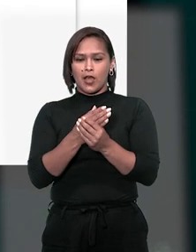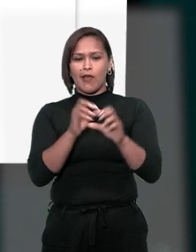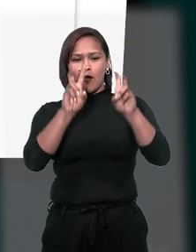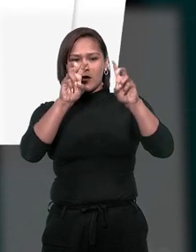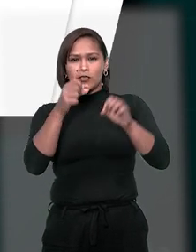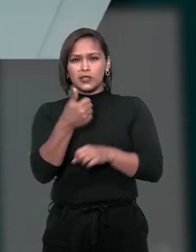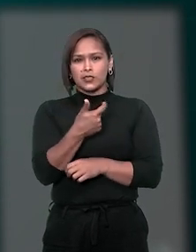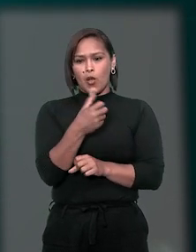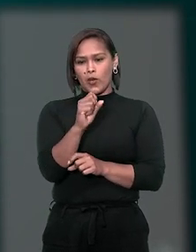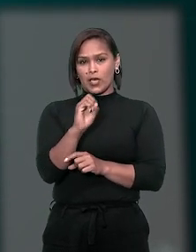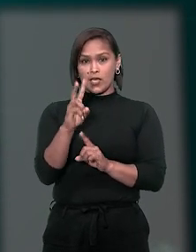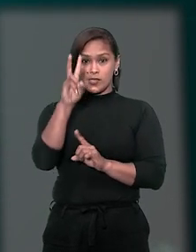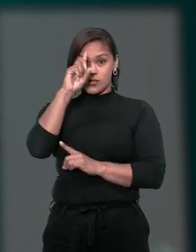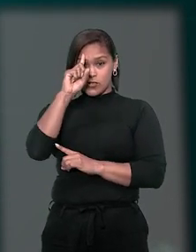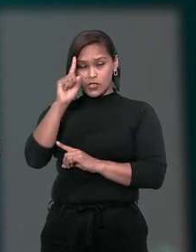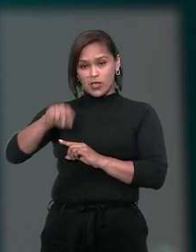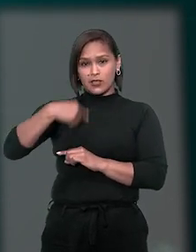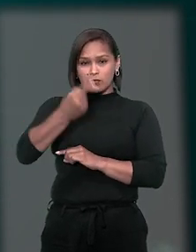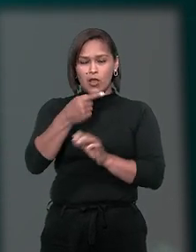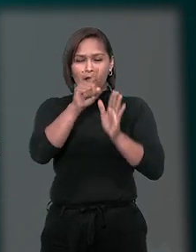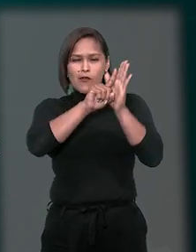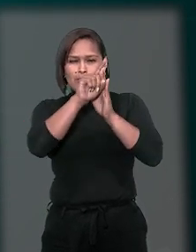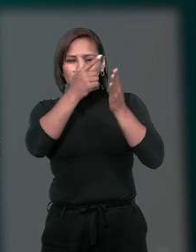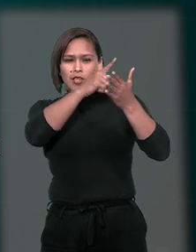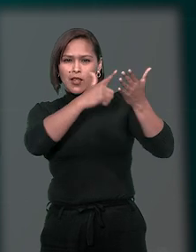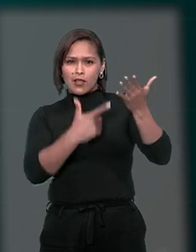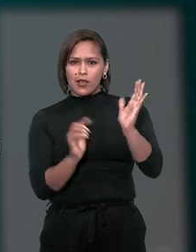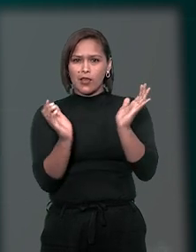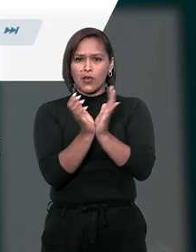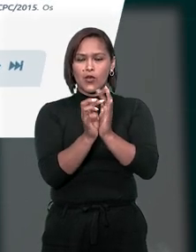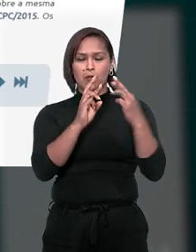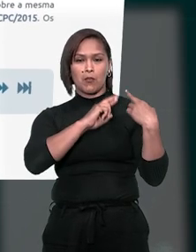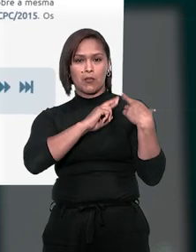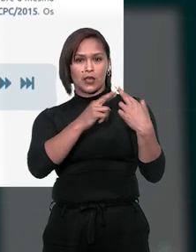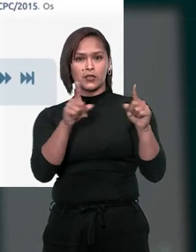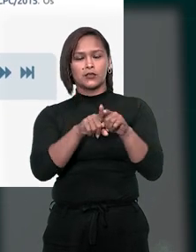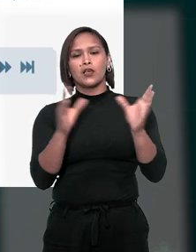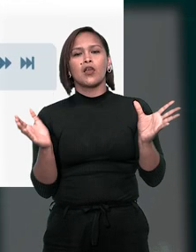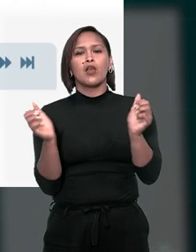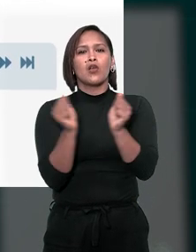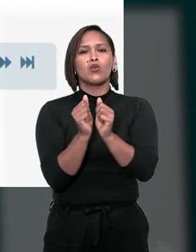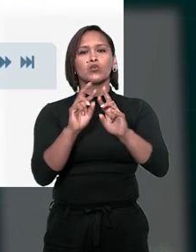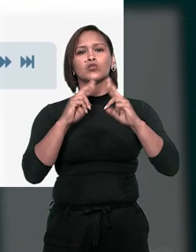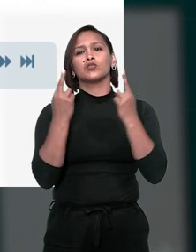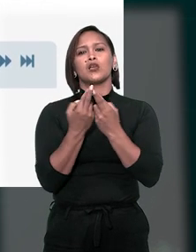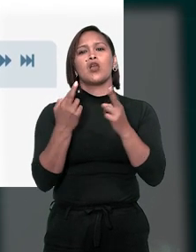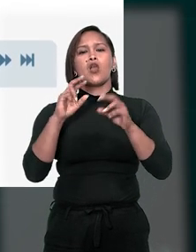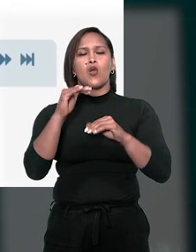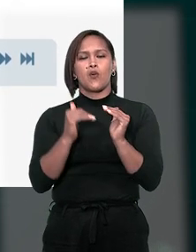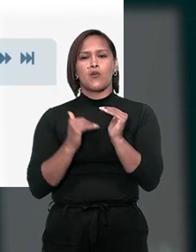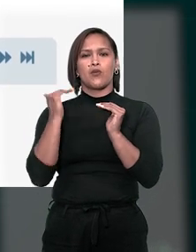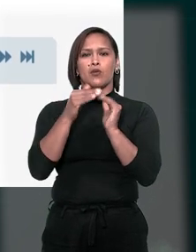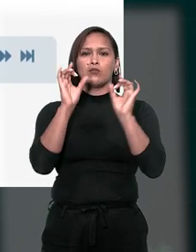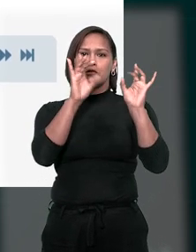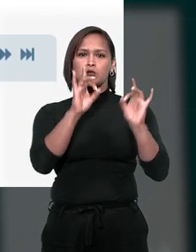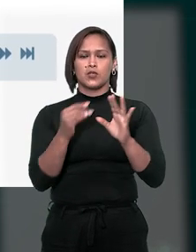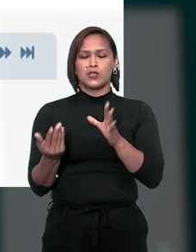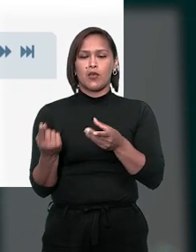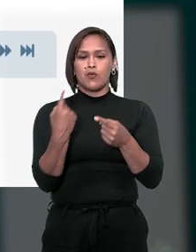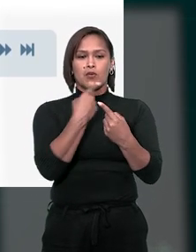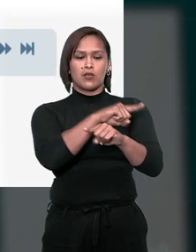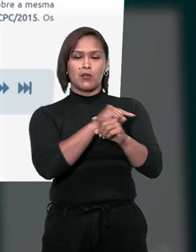de edição quinzenal, visualizar a listagem dos grupos de representativos que reúnem os recursos extraordinários